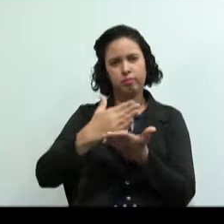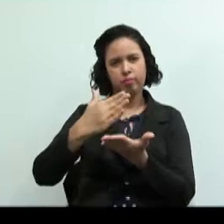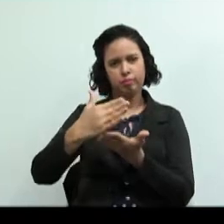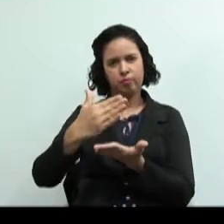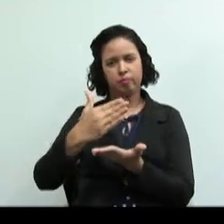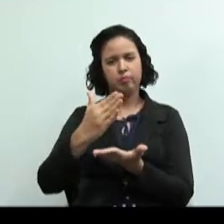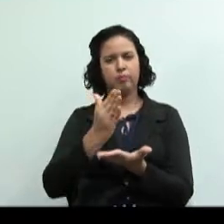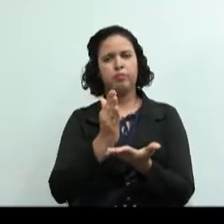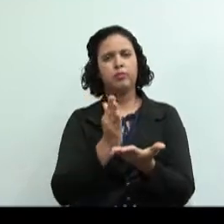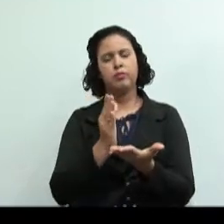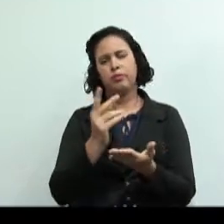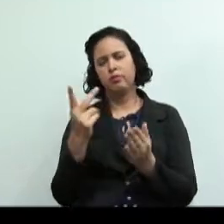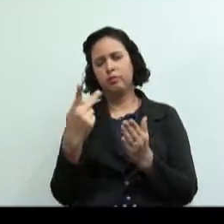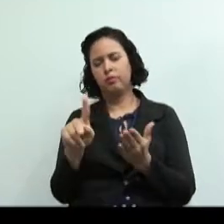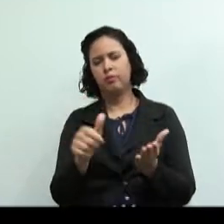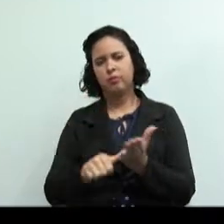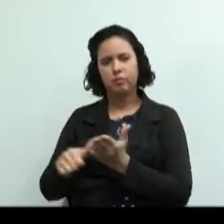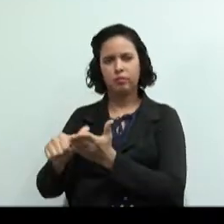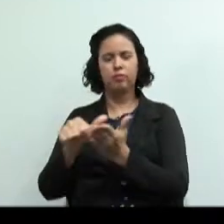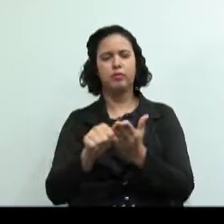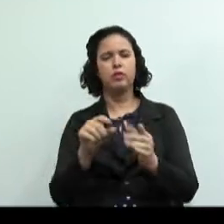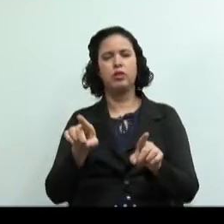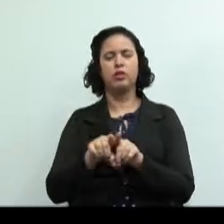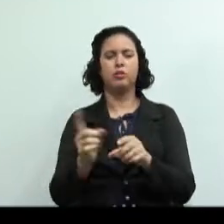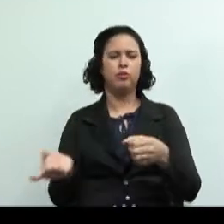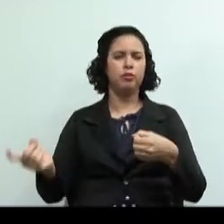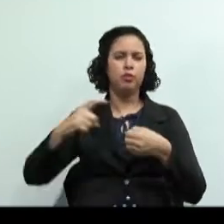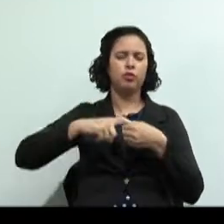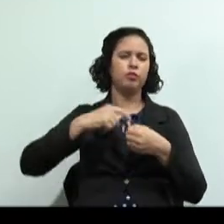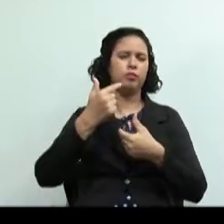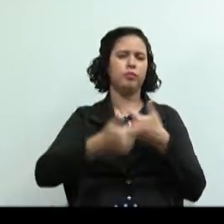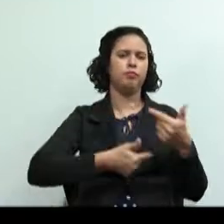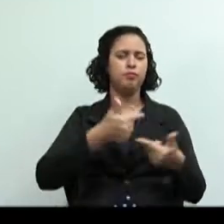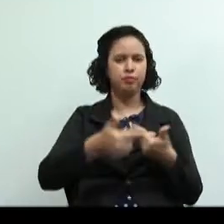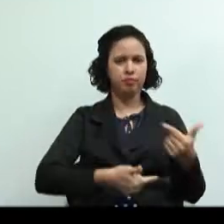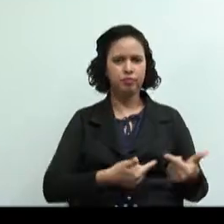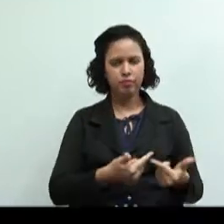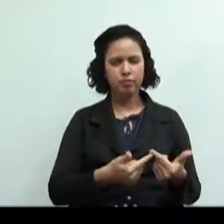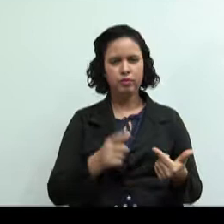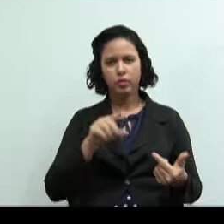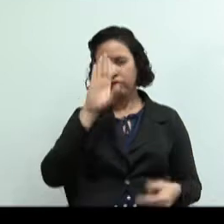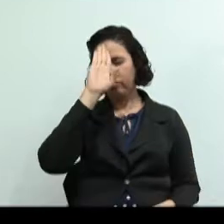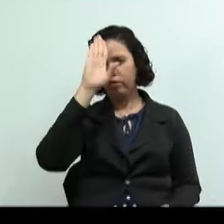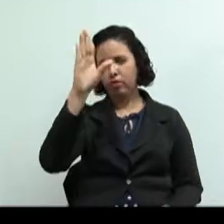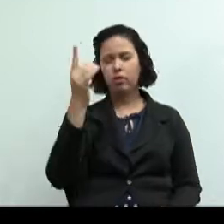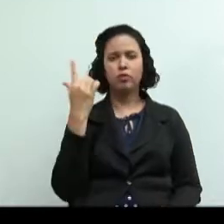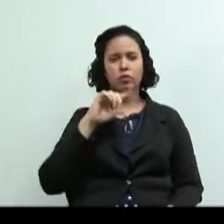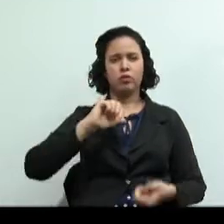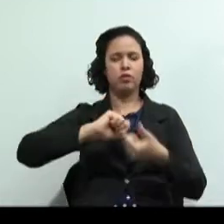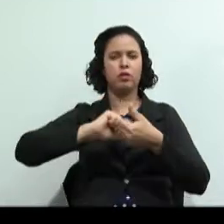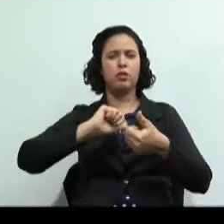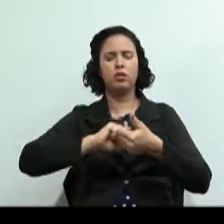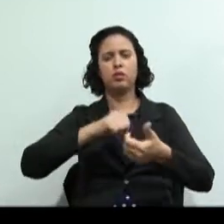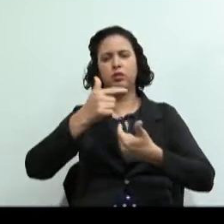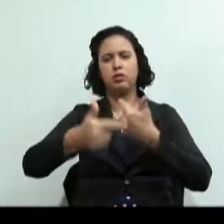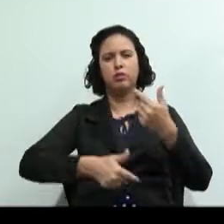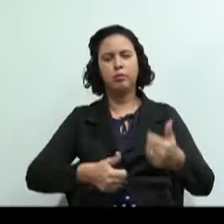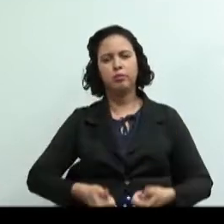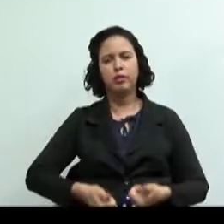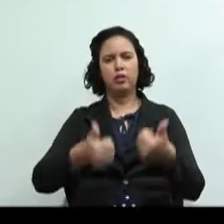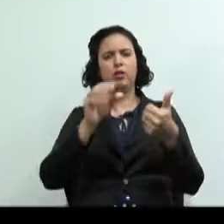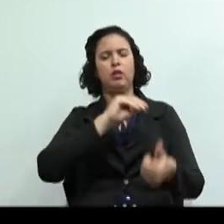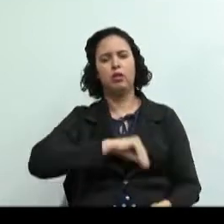e reinvestidos na atividade. O foco principal é garantir a qualidade dos serviços e a melhor